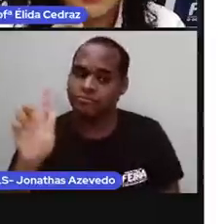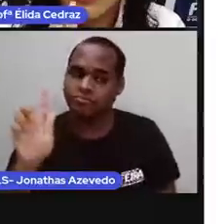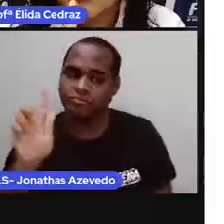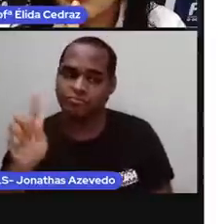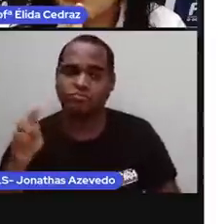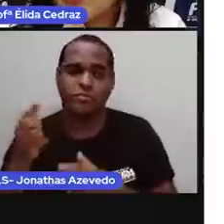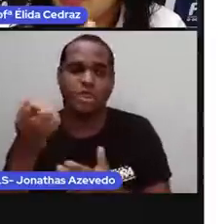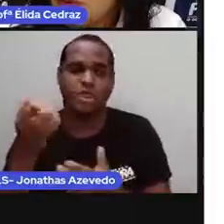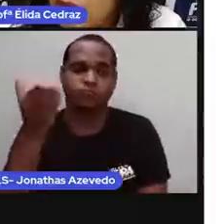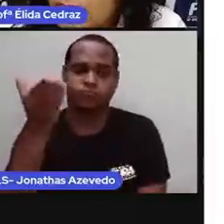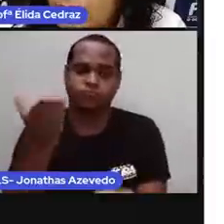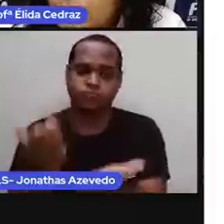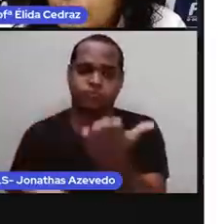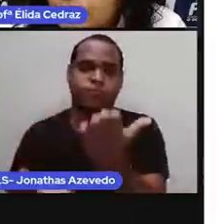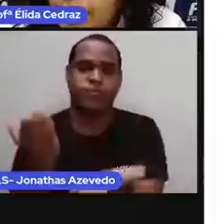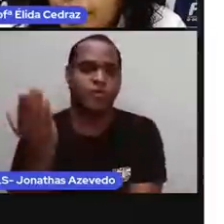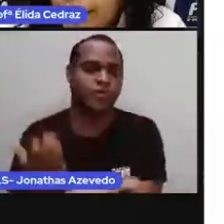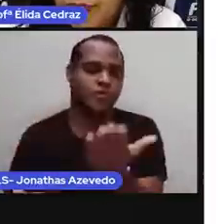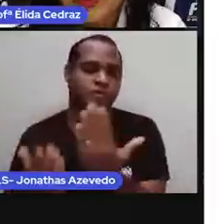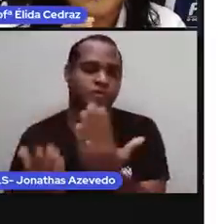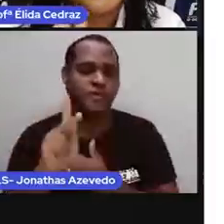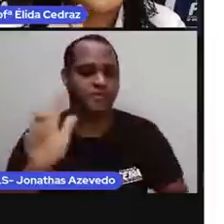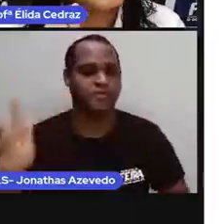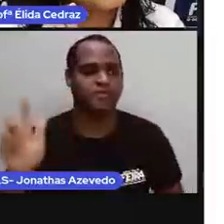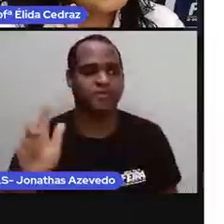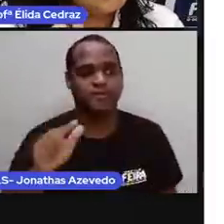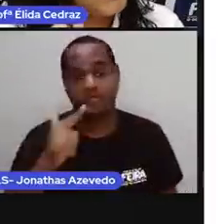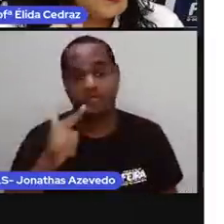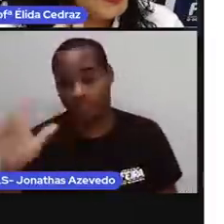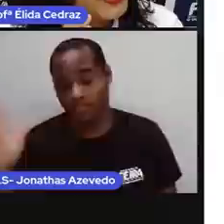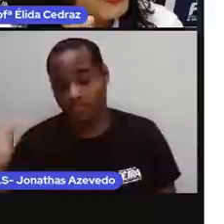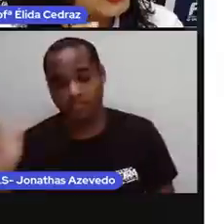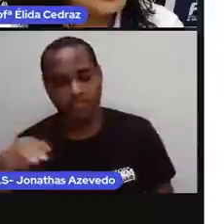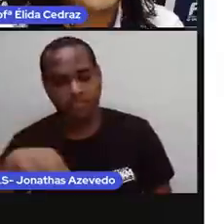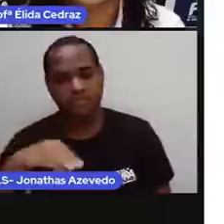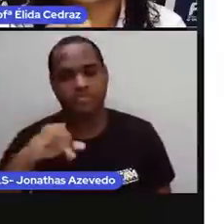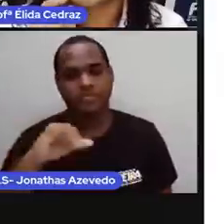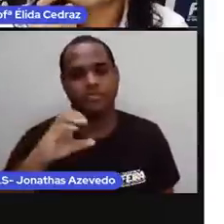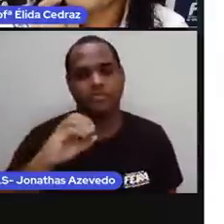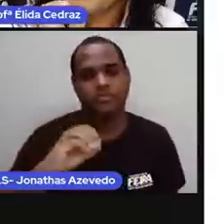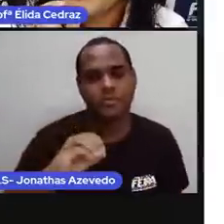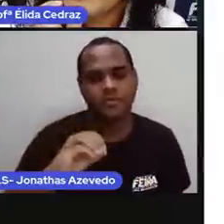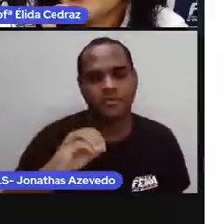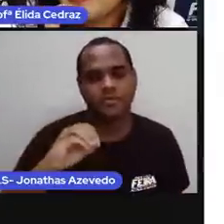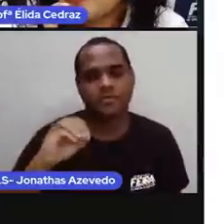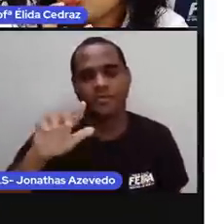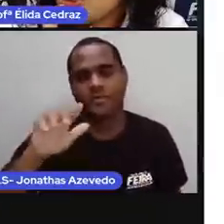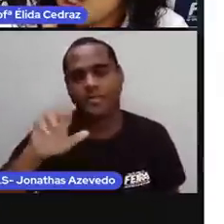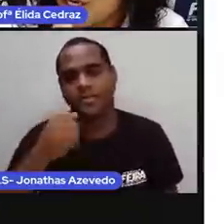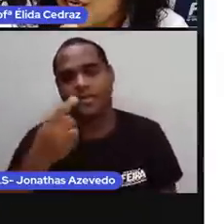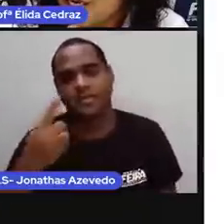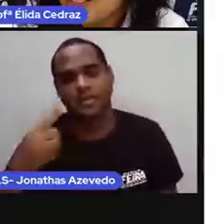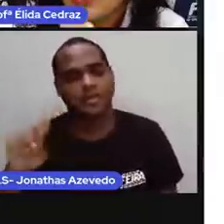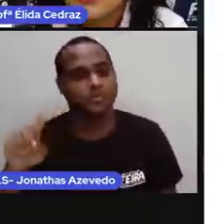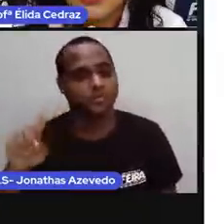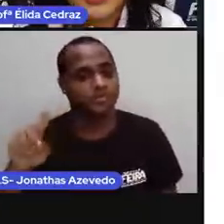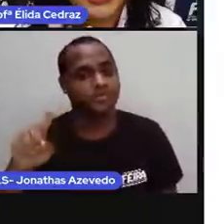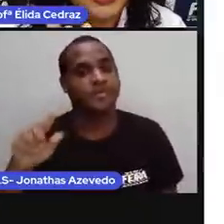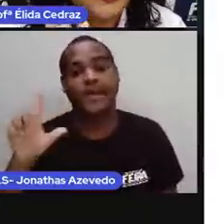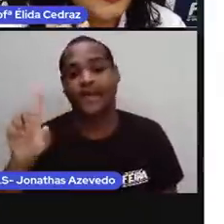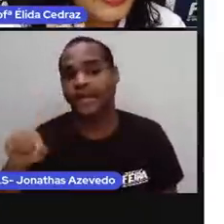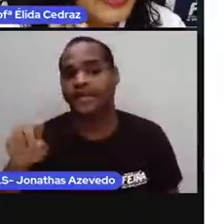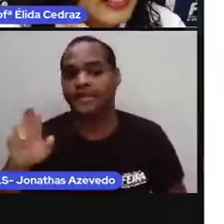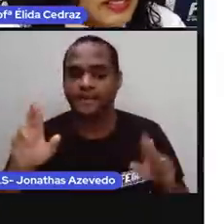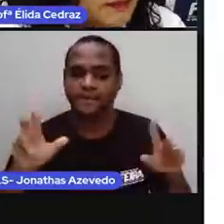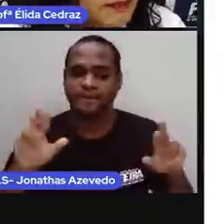No mico leão dourado, é diferente. Só tem a letrinha G, que é